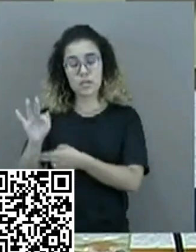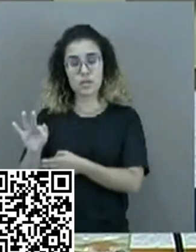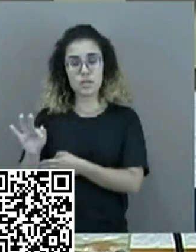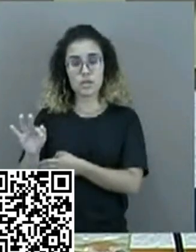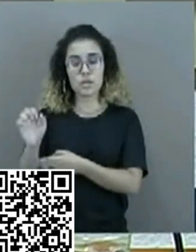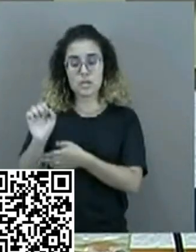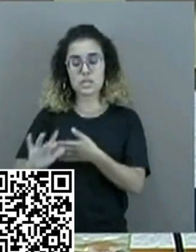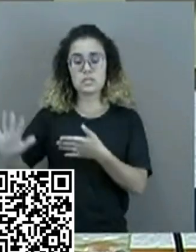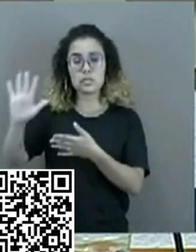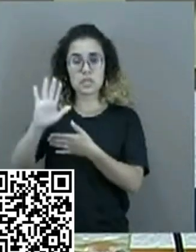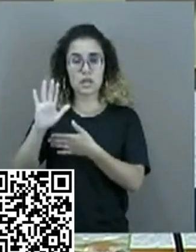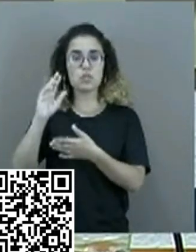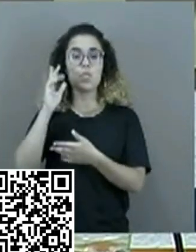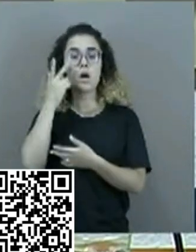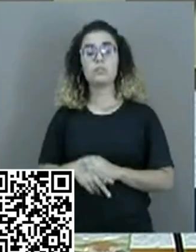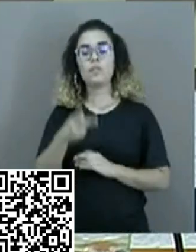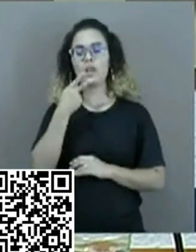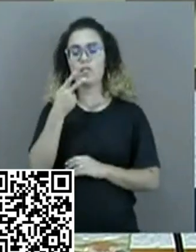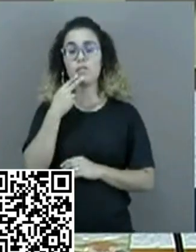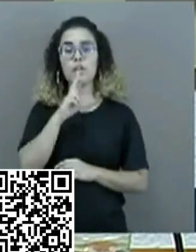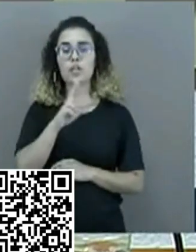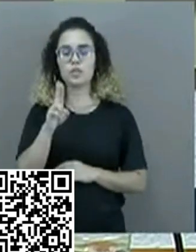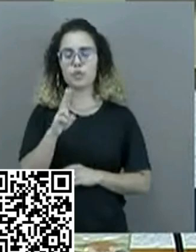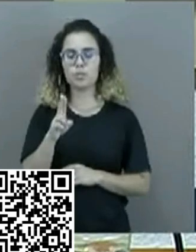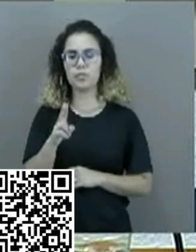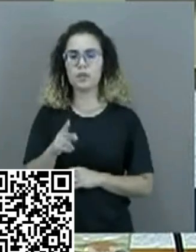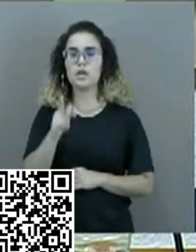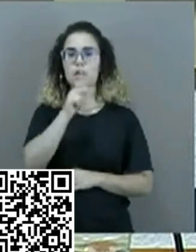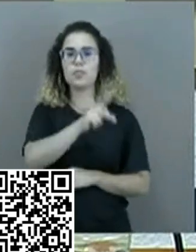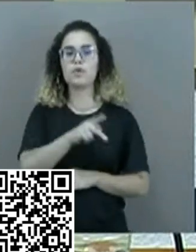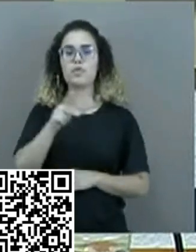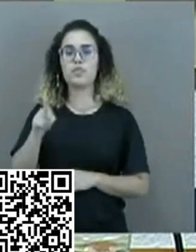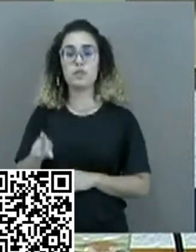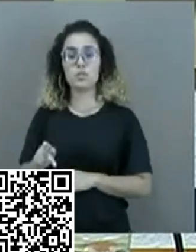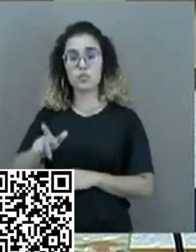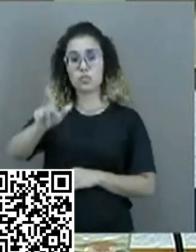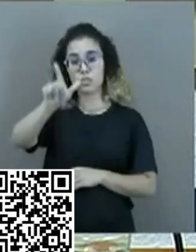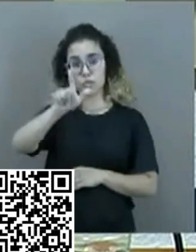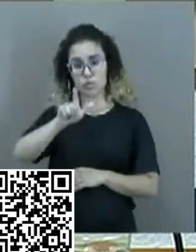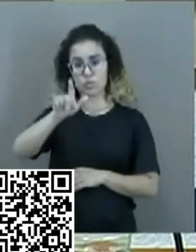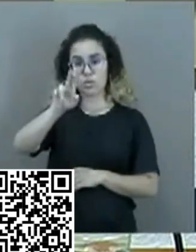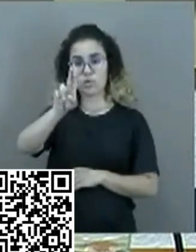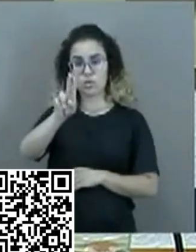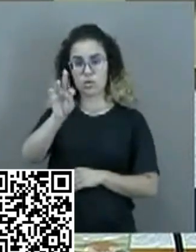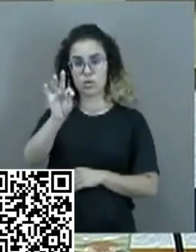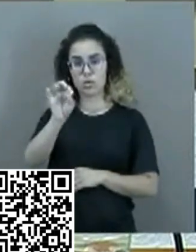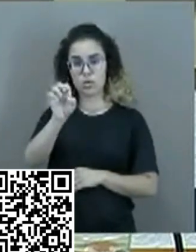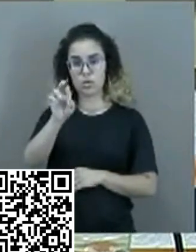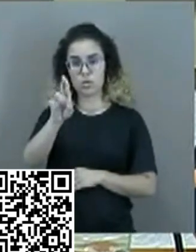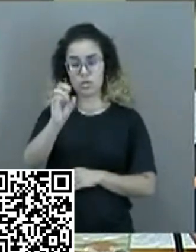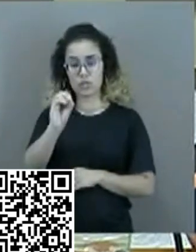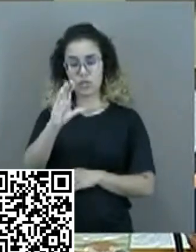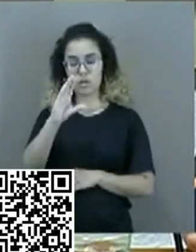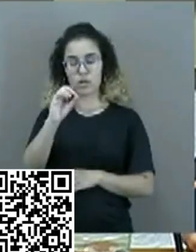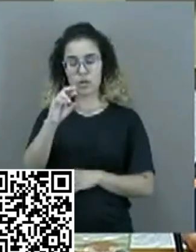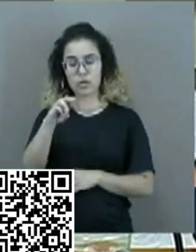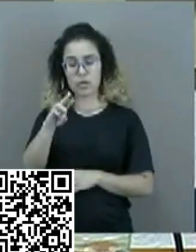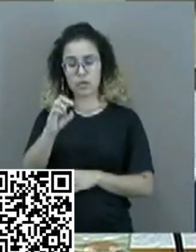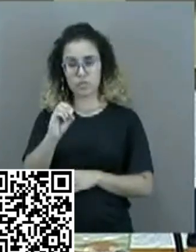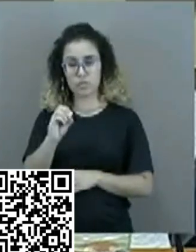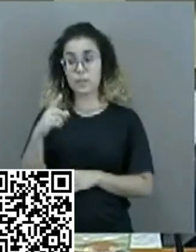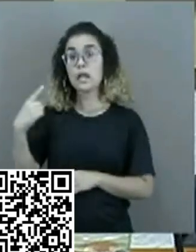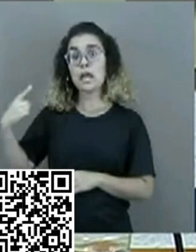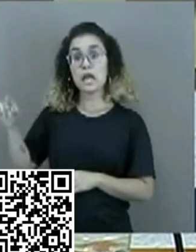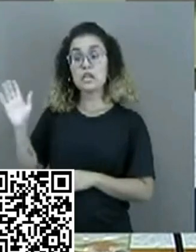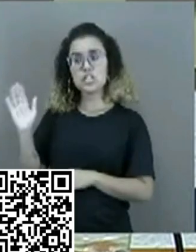1991, professor Lutero do Carmo. Em 1991, já pesquisava na Universidade